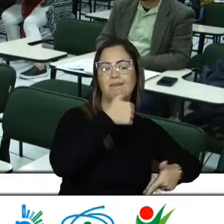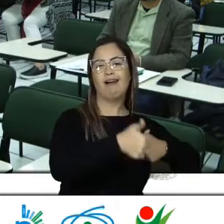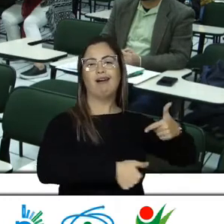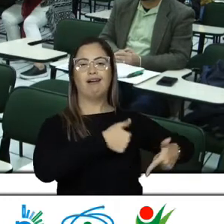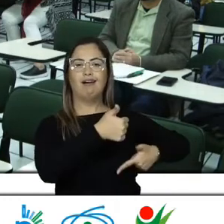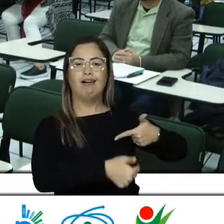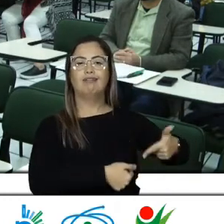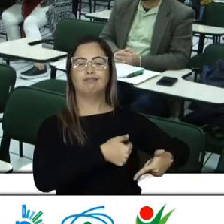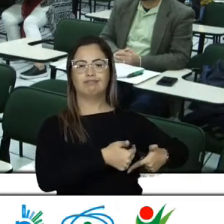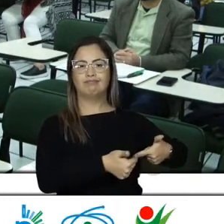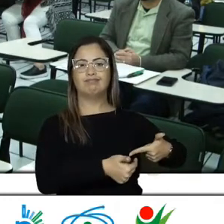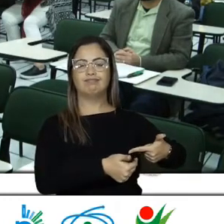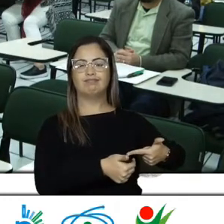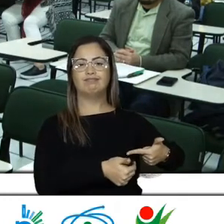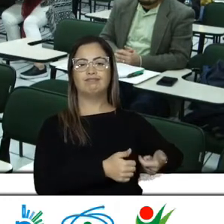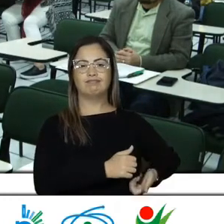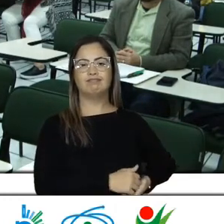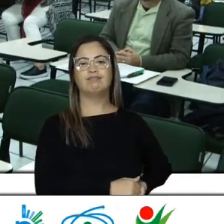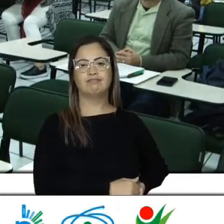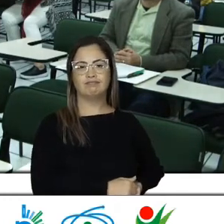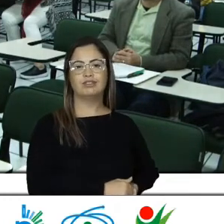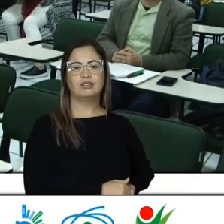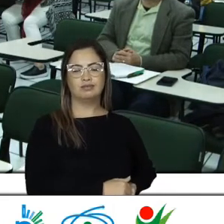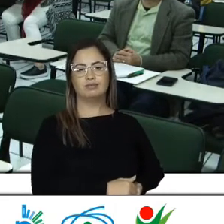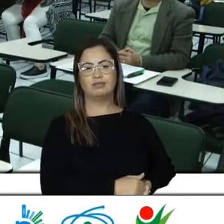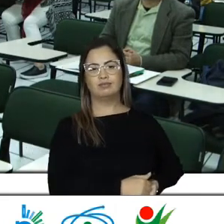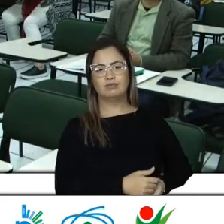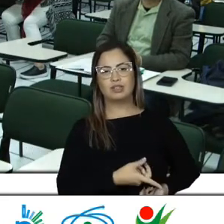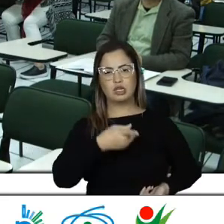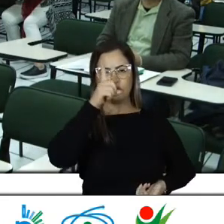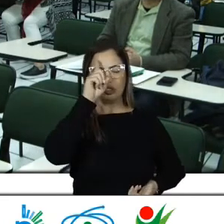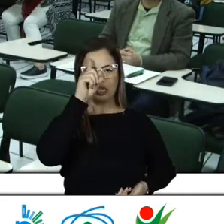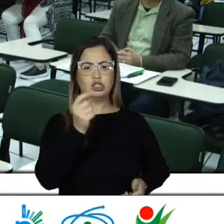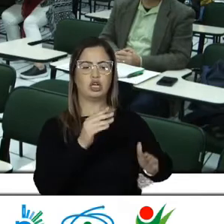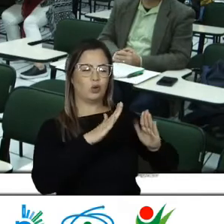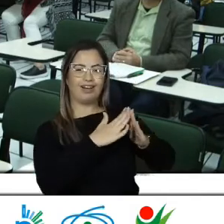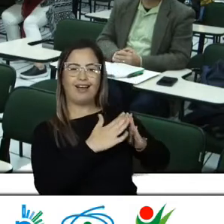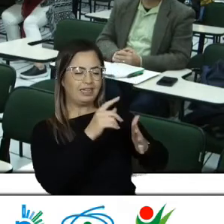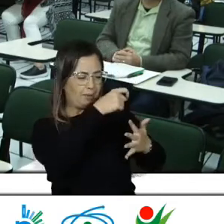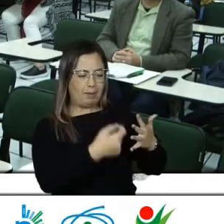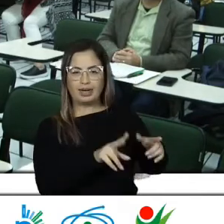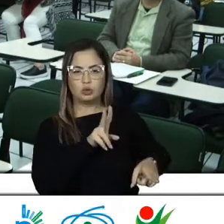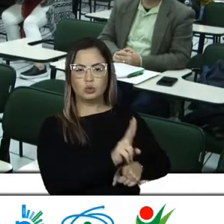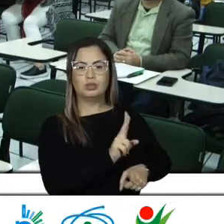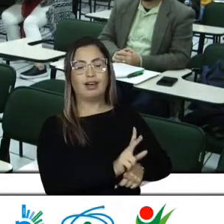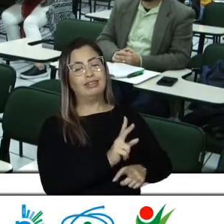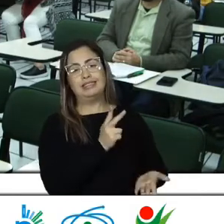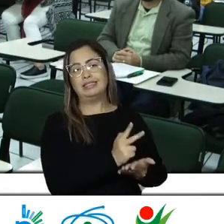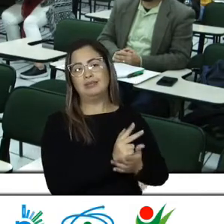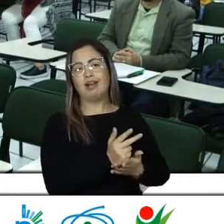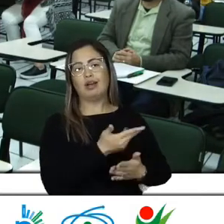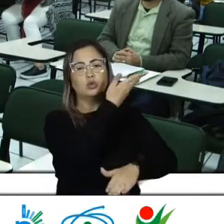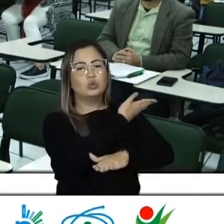A reprodução Assim Eu diria até Das questões Dos grupos domésticos Há sempre Essa tendência De dizer